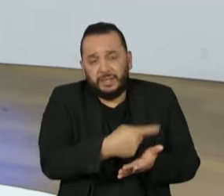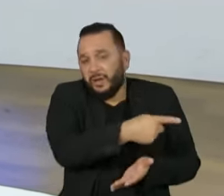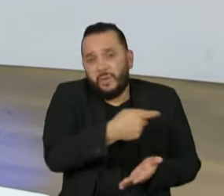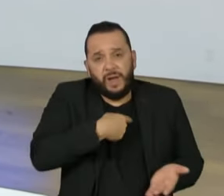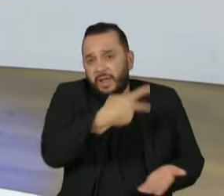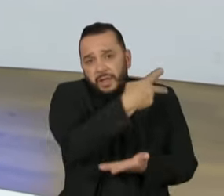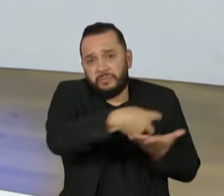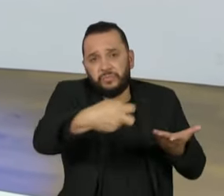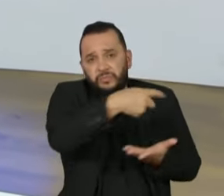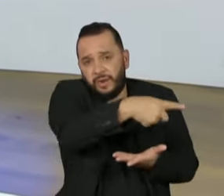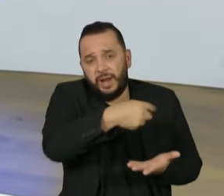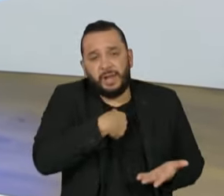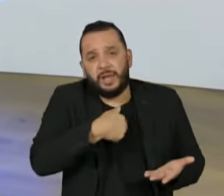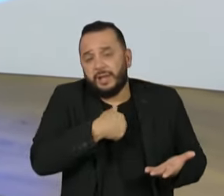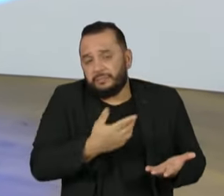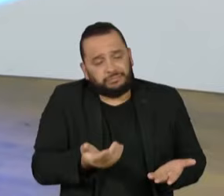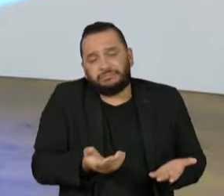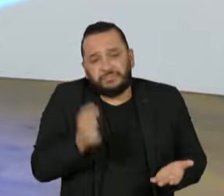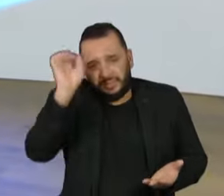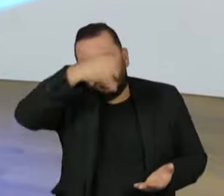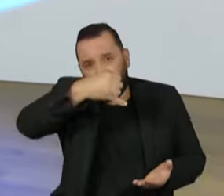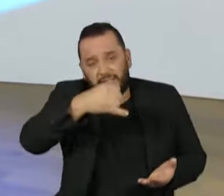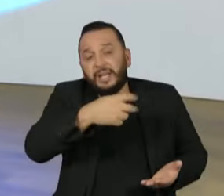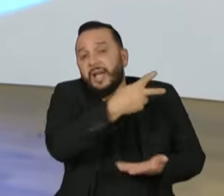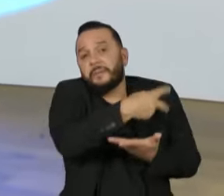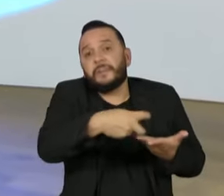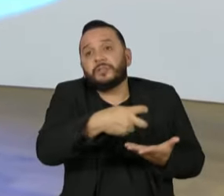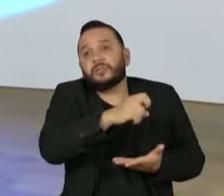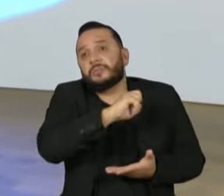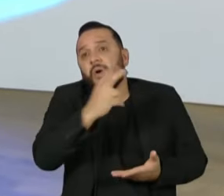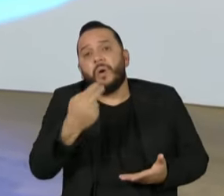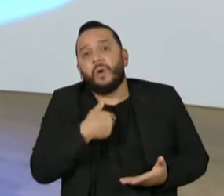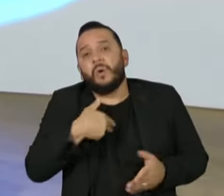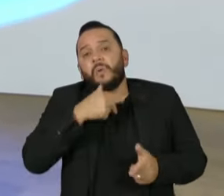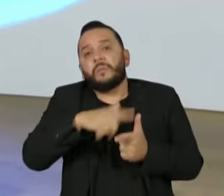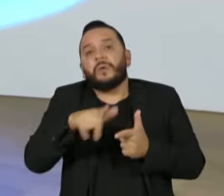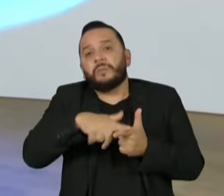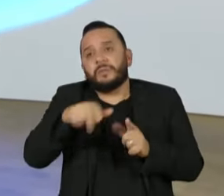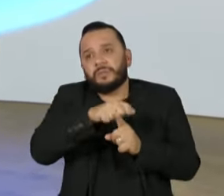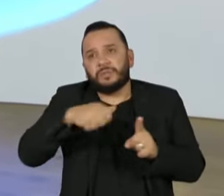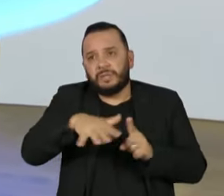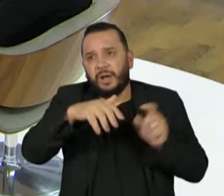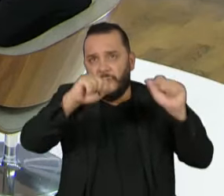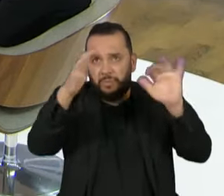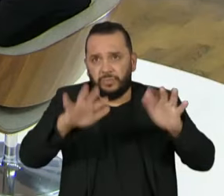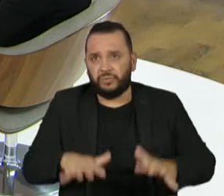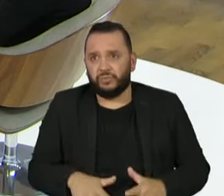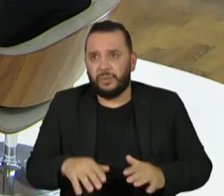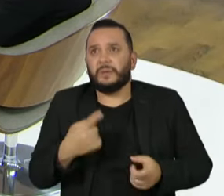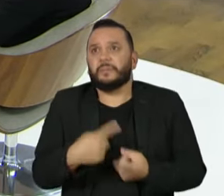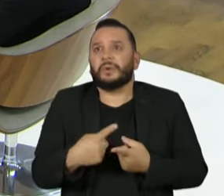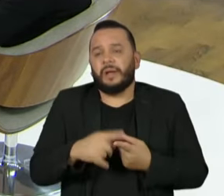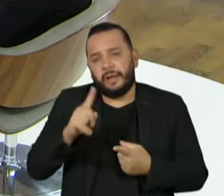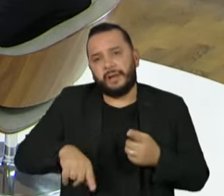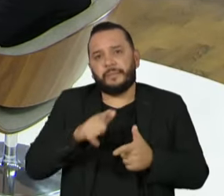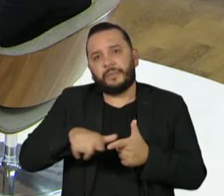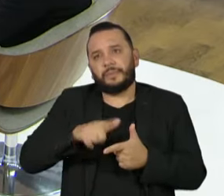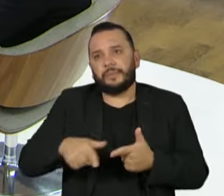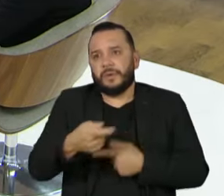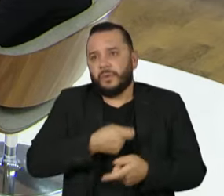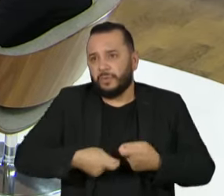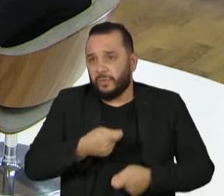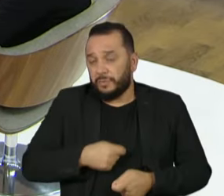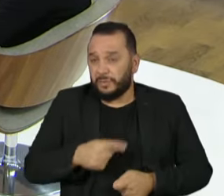perdeu a capacidade de governar. Era um impeachment ou caos social? O caos social, porque é um problema econômico. Vamos lembrar